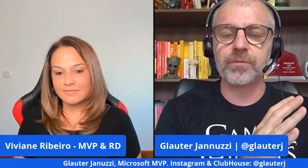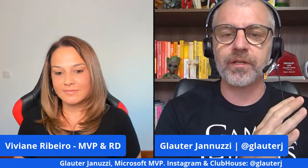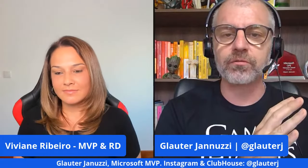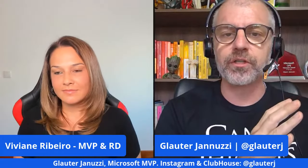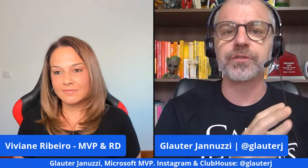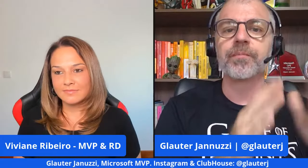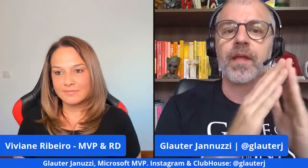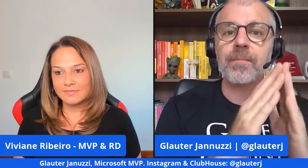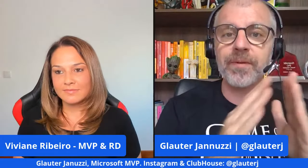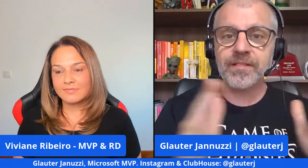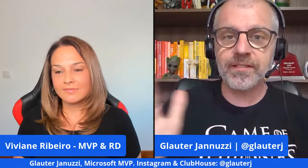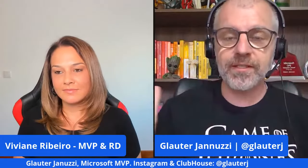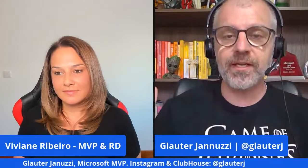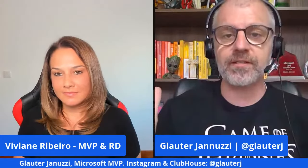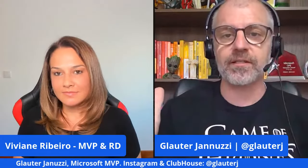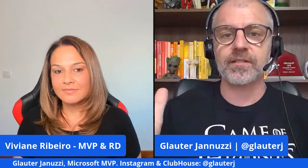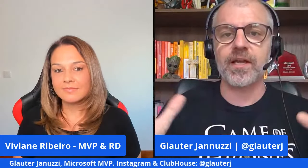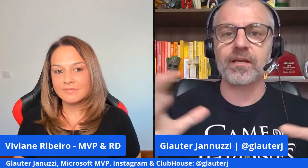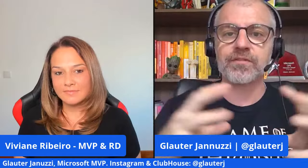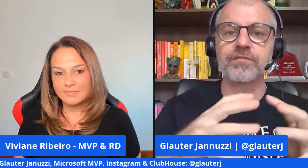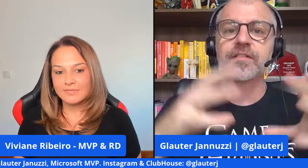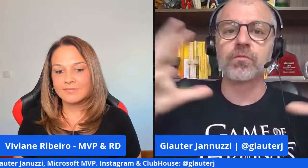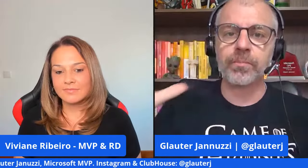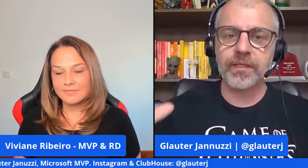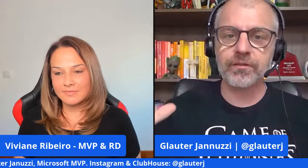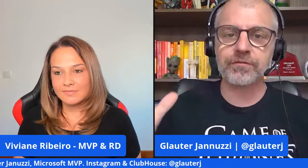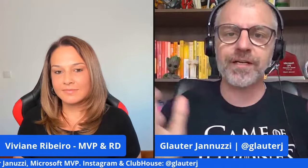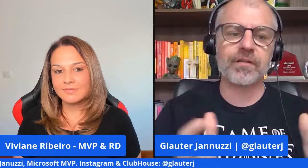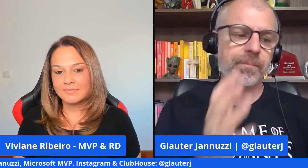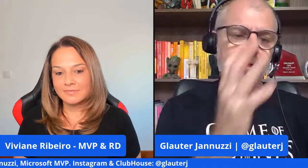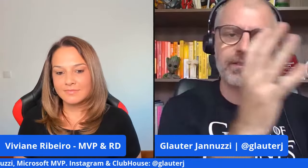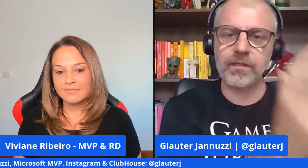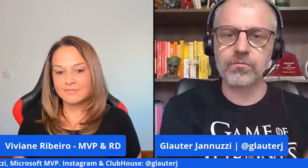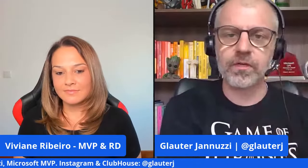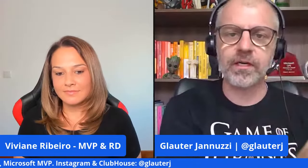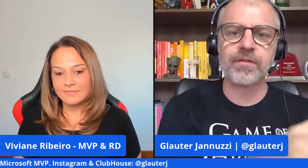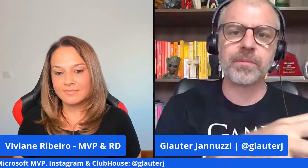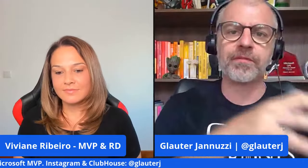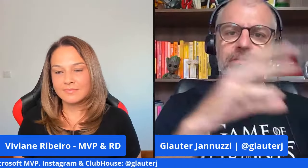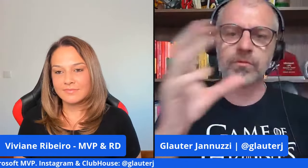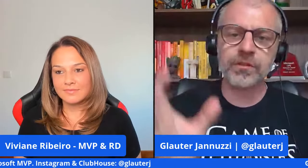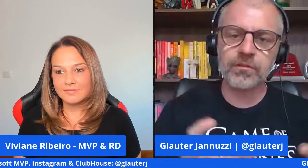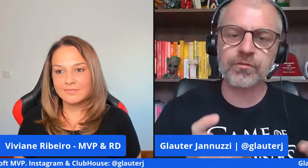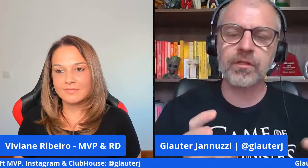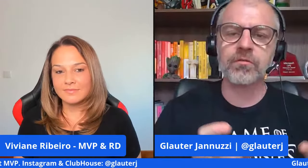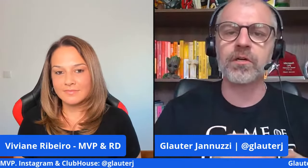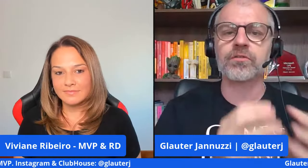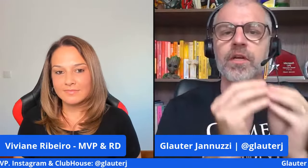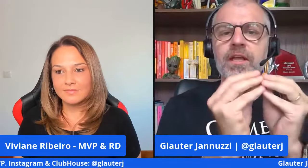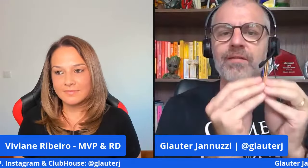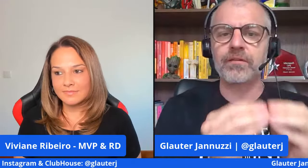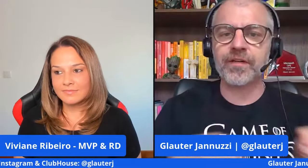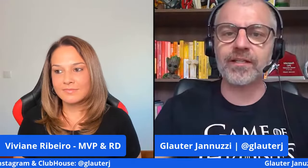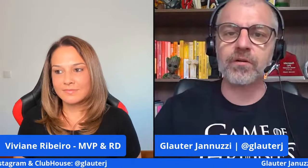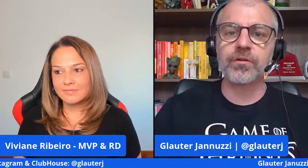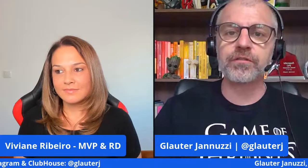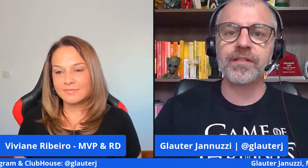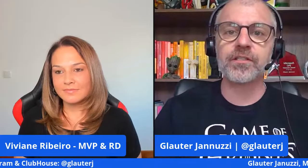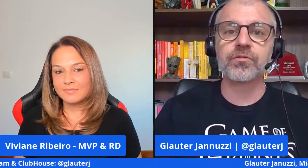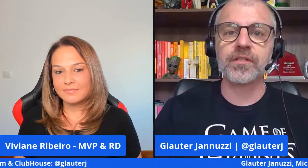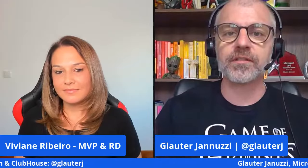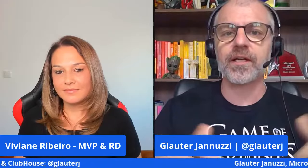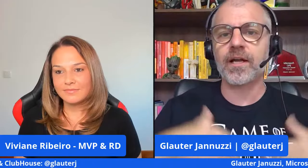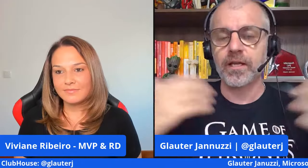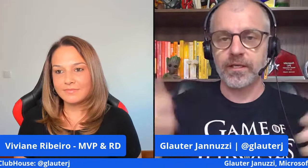um do dia pra noite é persistência que segue é você fazer o plano de fato é aprender um canvas pra fazer o modelo do seu negócio é verificar da